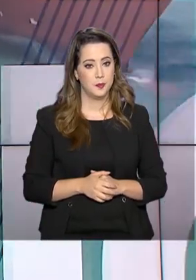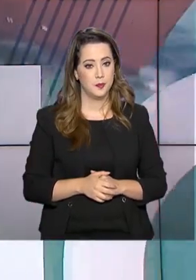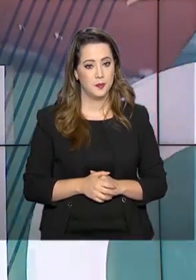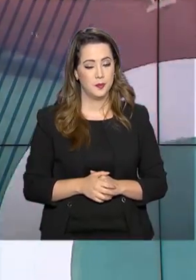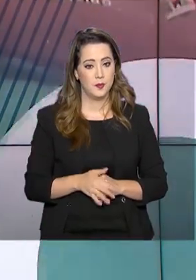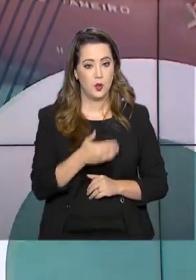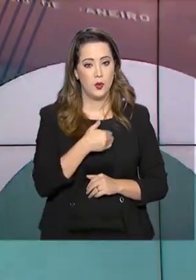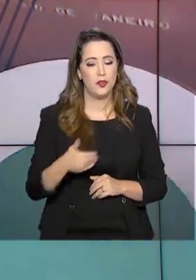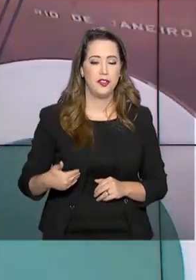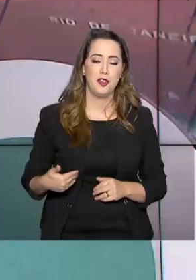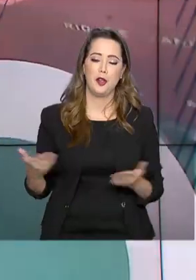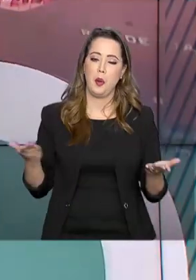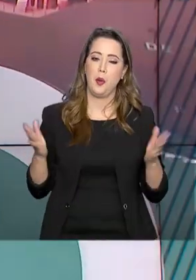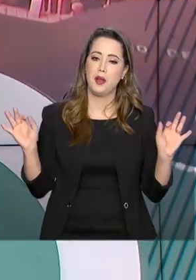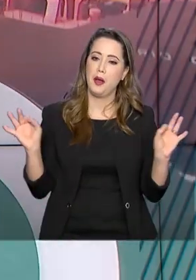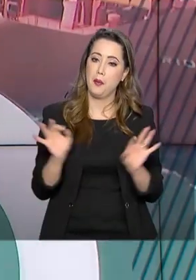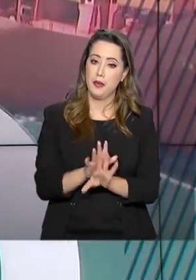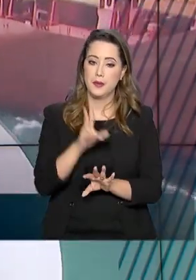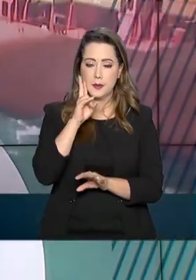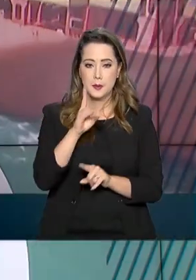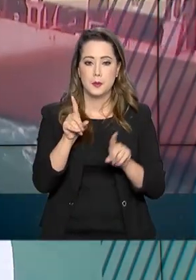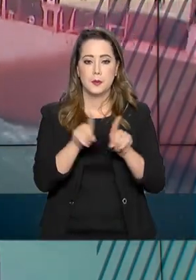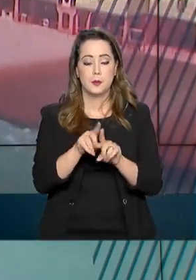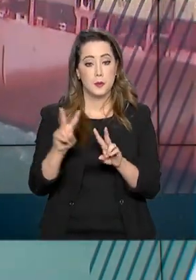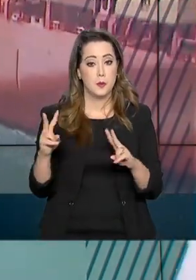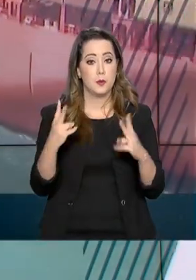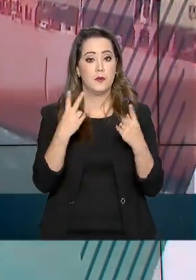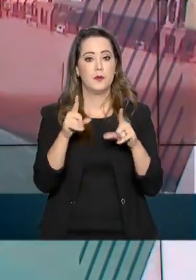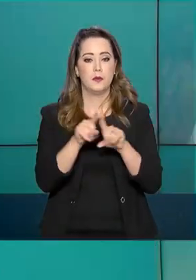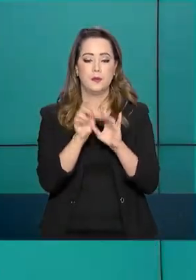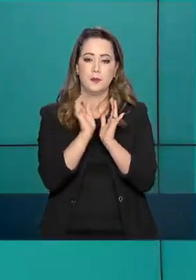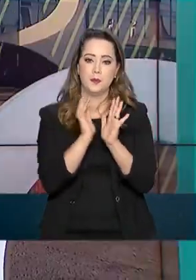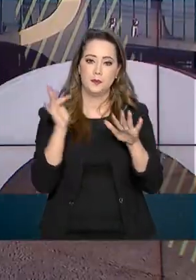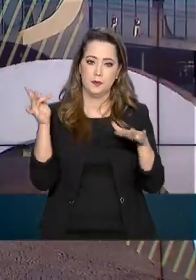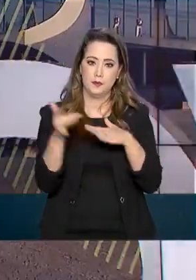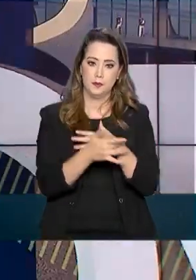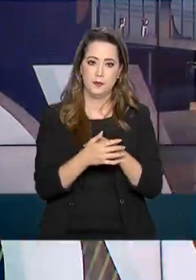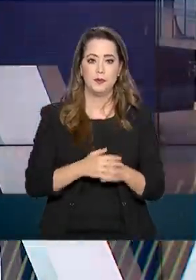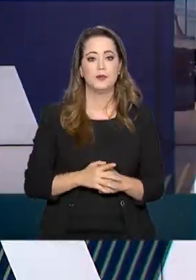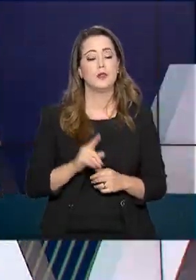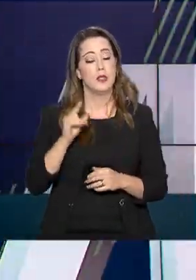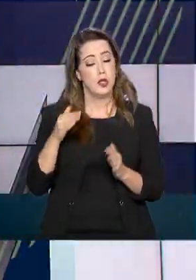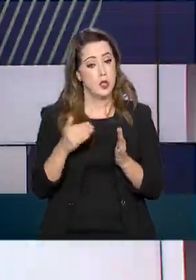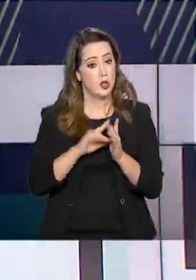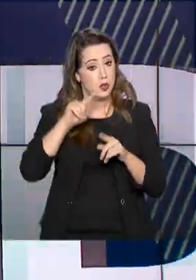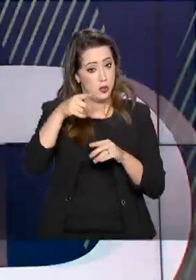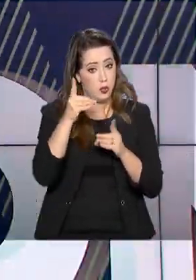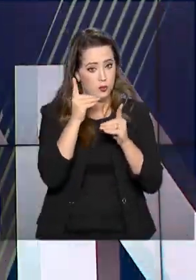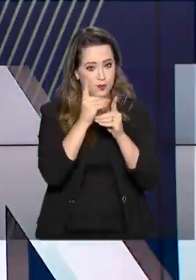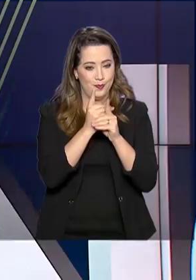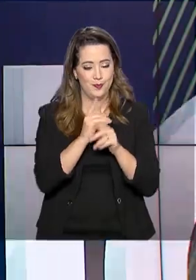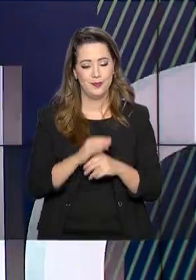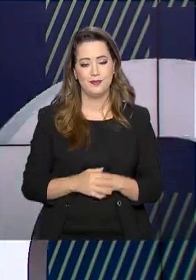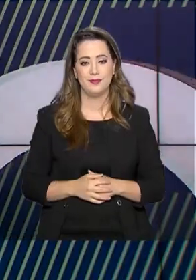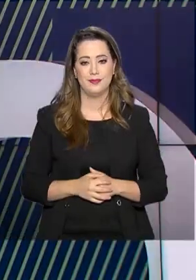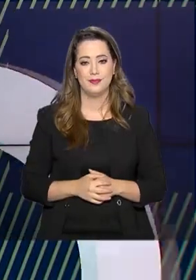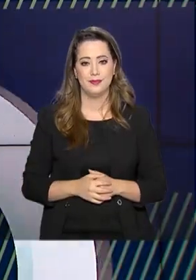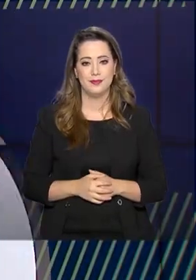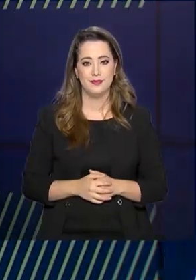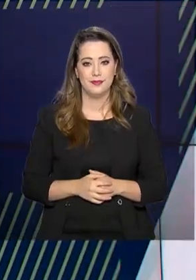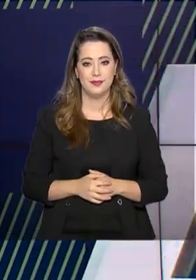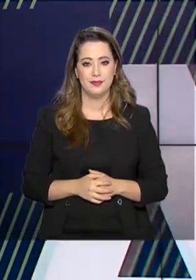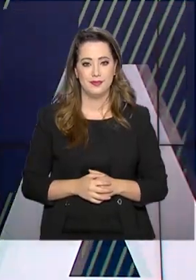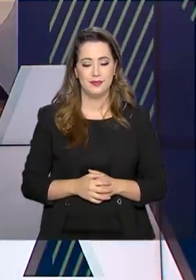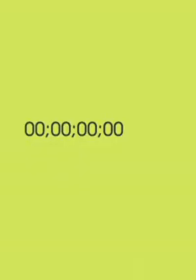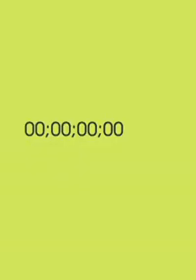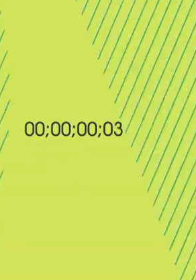E o Governo Agora termina aqui, mas você pode nos acompanhar também pelas redes sociais. A gente se encontra na próxima edição. Até lá!